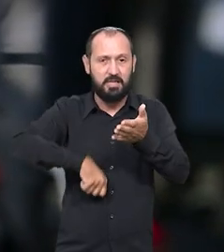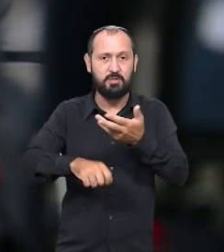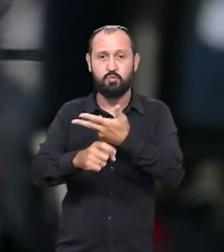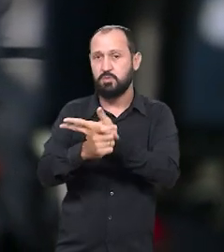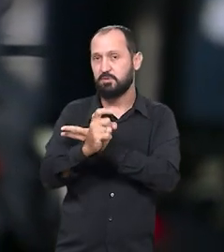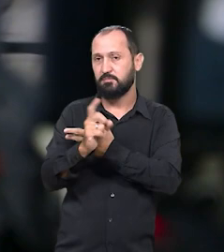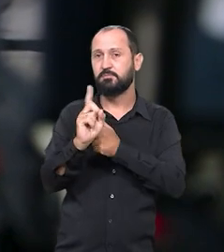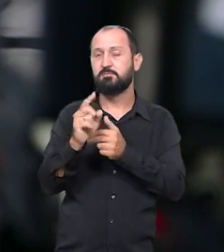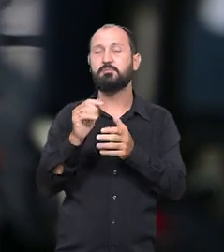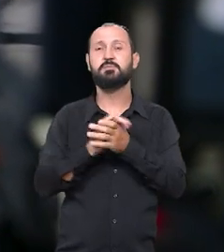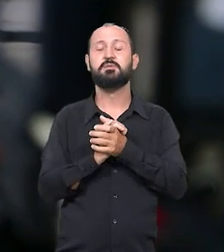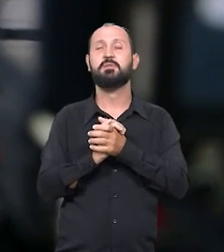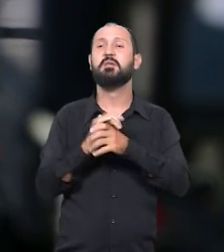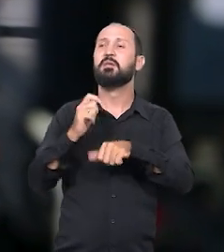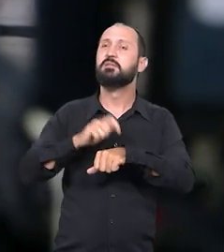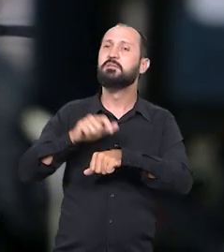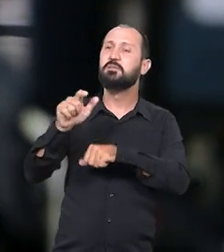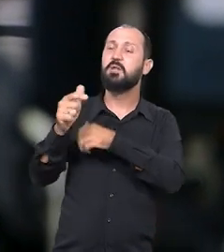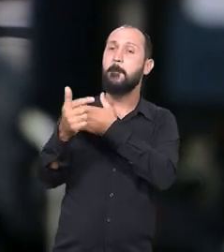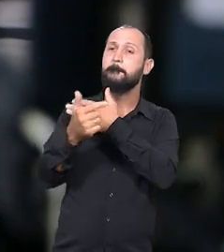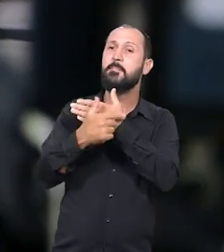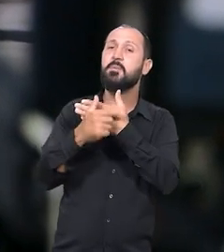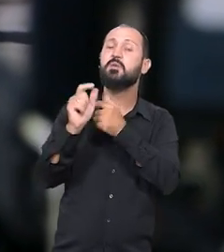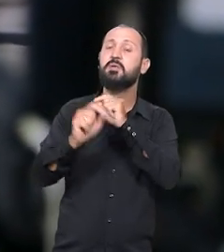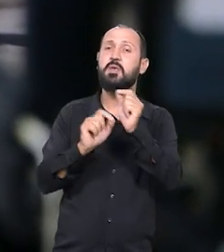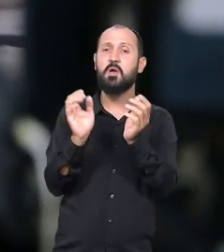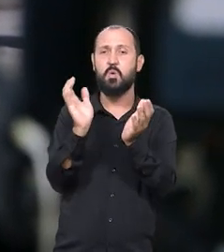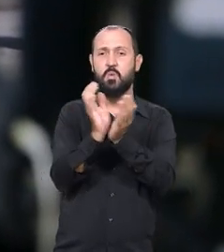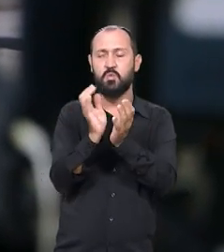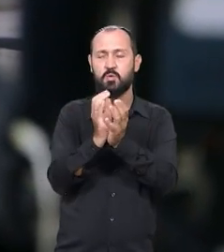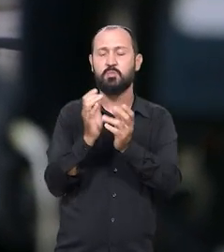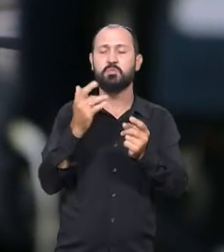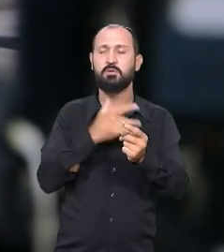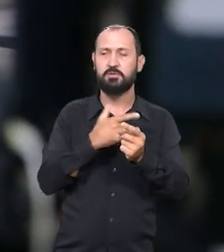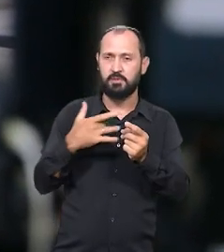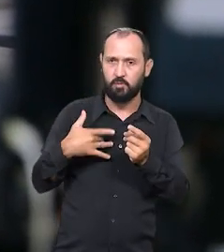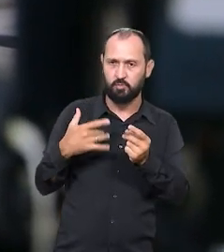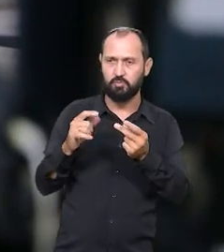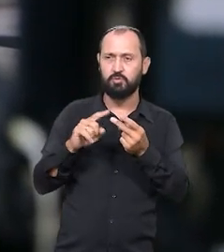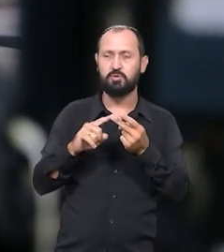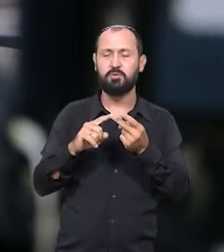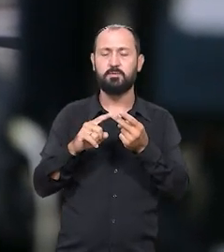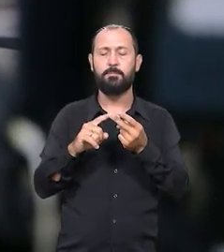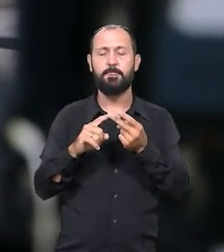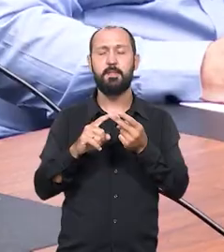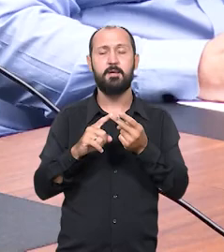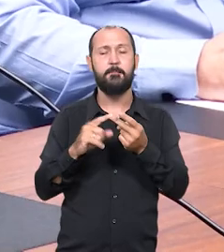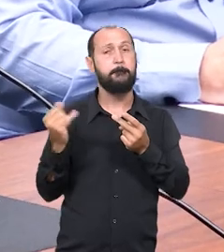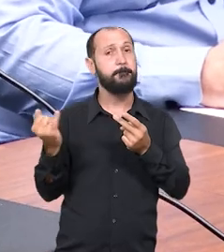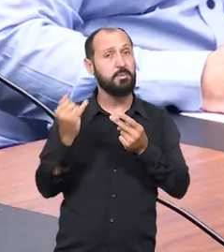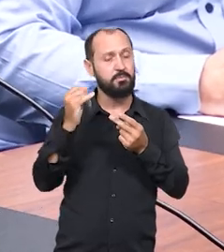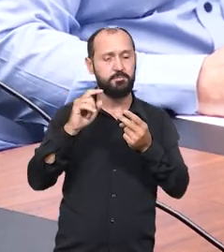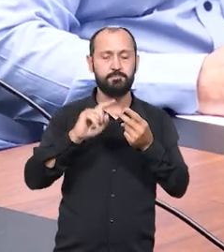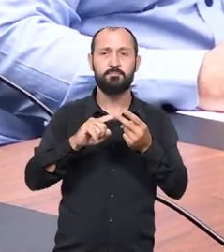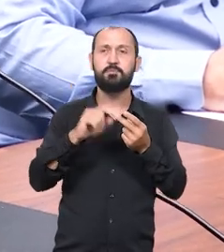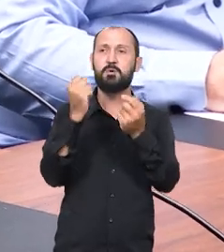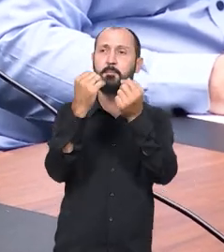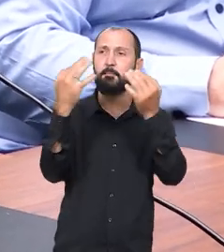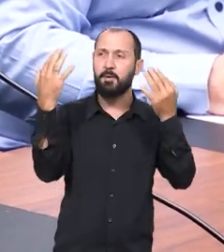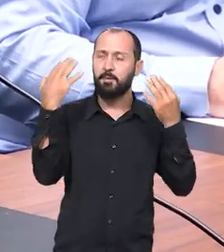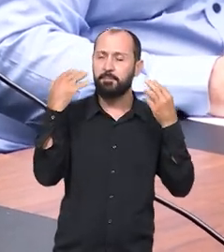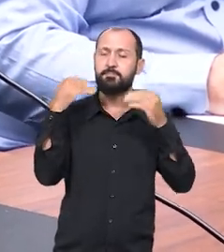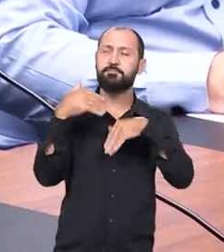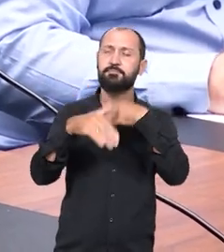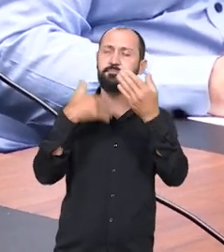nisso o senhor tem um papel aqui, que é a Comissão de Saúde, que é uma comissão muito importante na Casa de Leis, de meio ambiente e desenvolvimento sustentável,